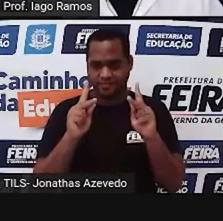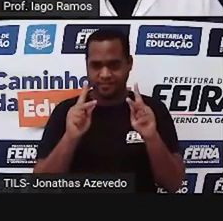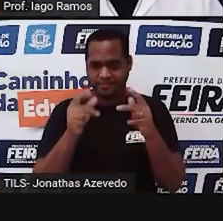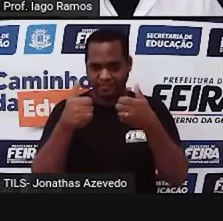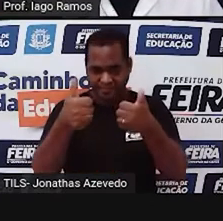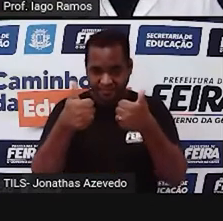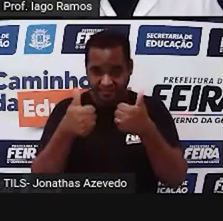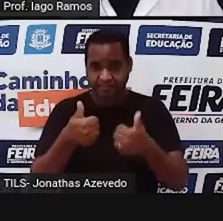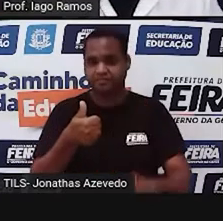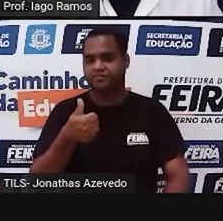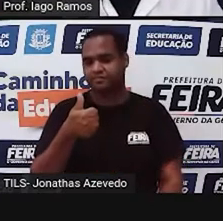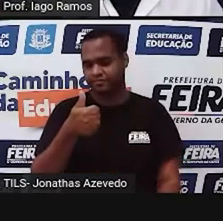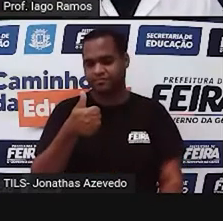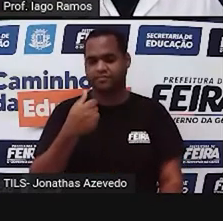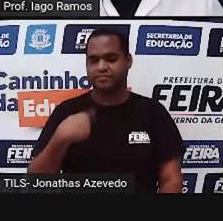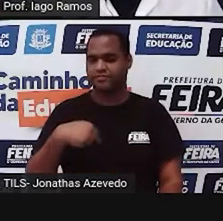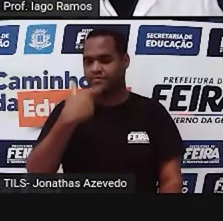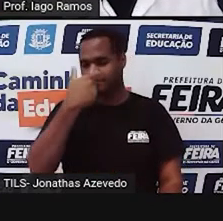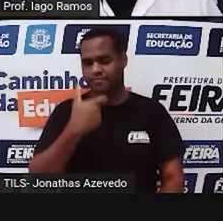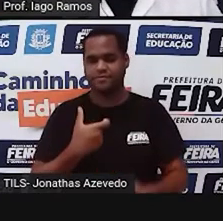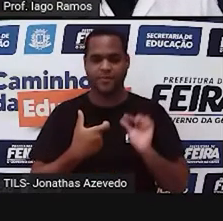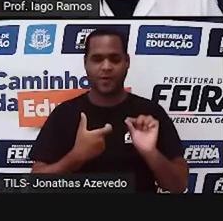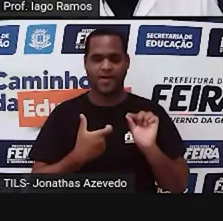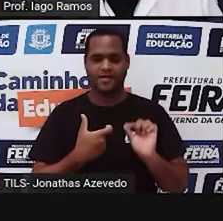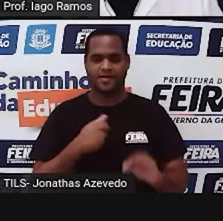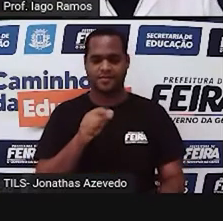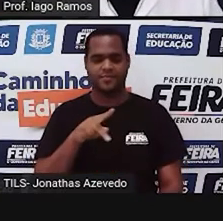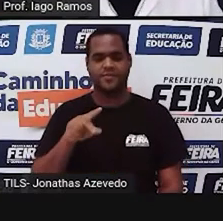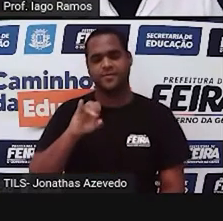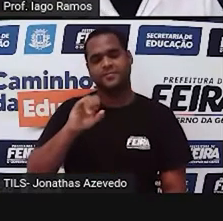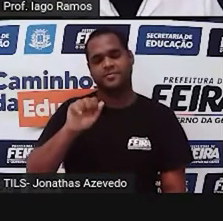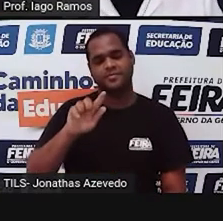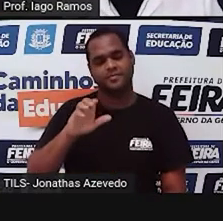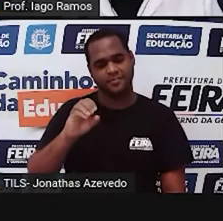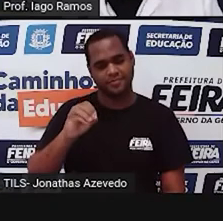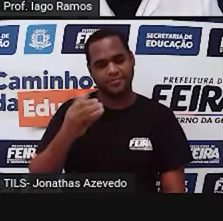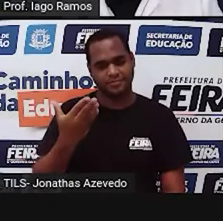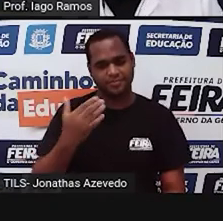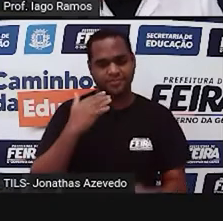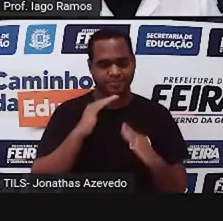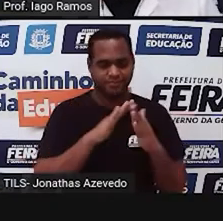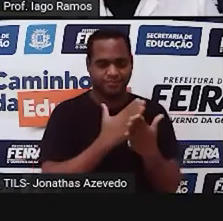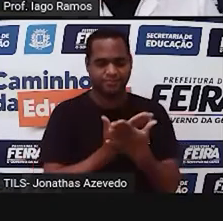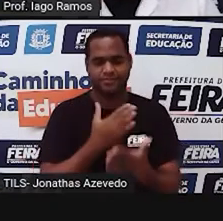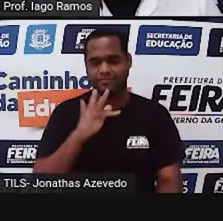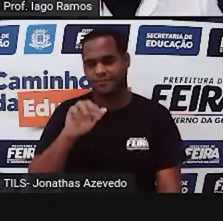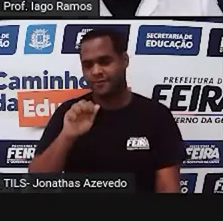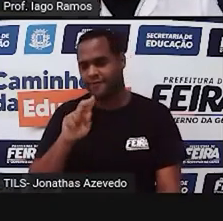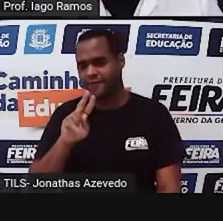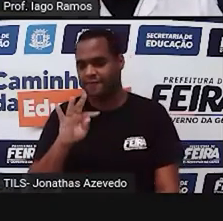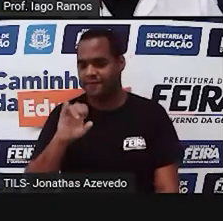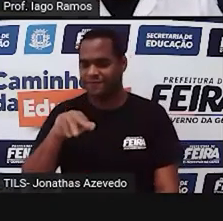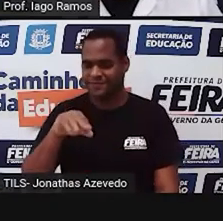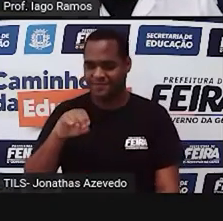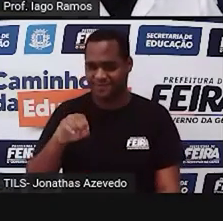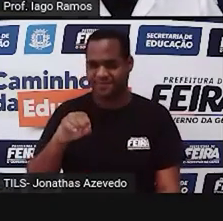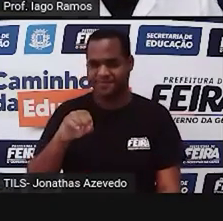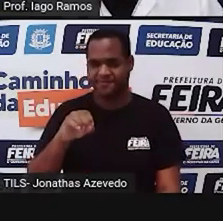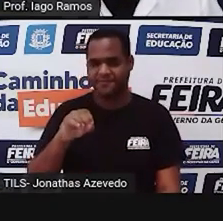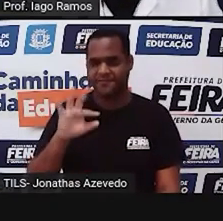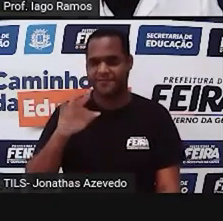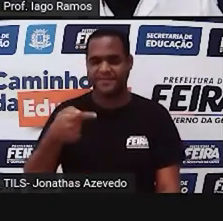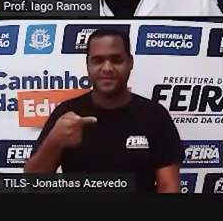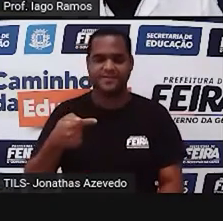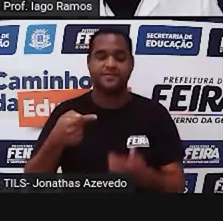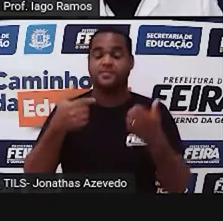Bom, esse aqui que está falando é o professor Iago, venho lá da Escola Municipal Faustino de Azima, tá bom? Eu